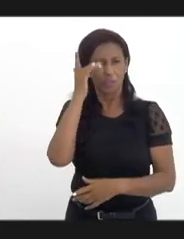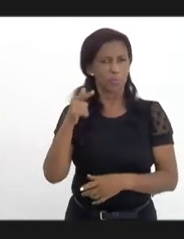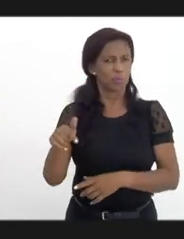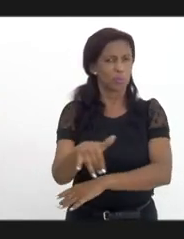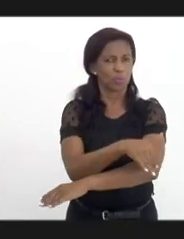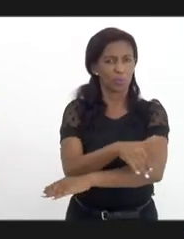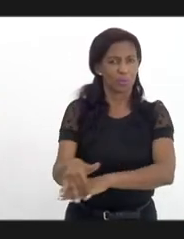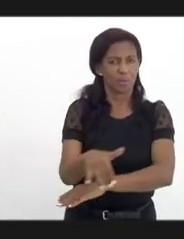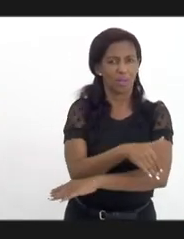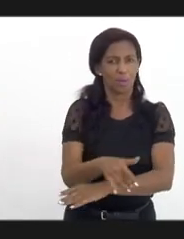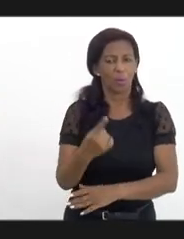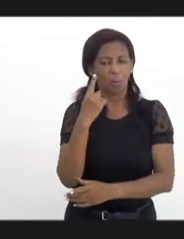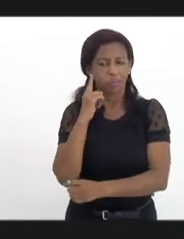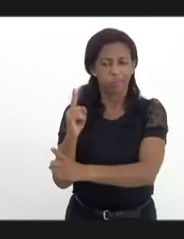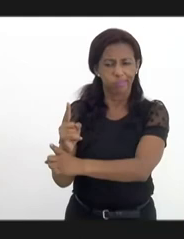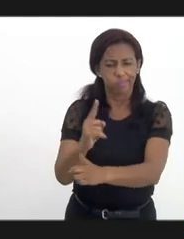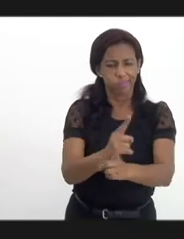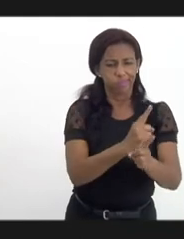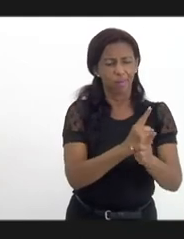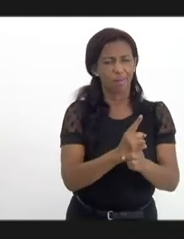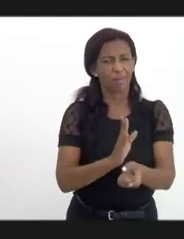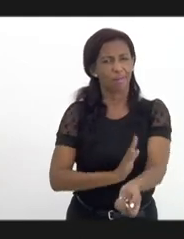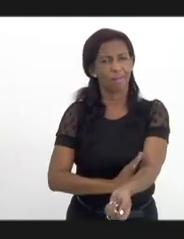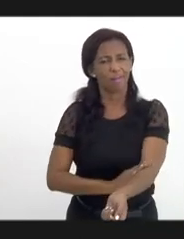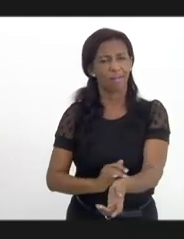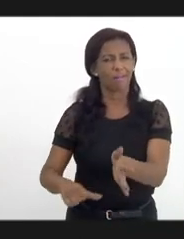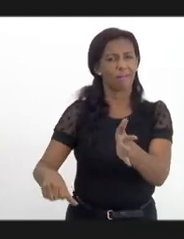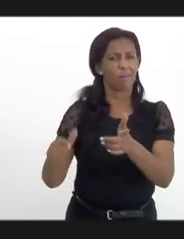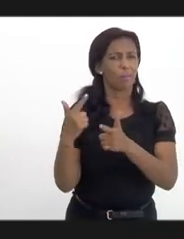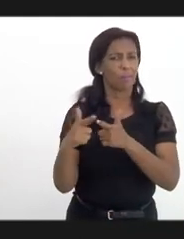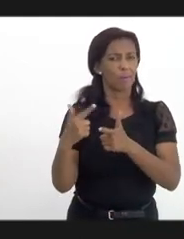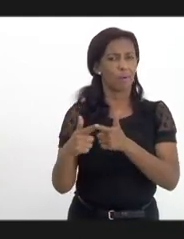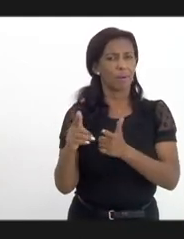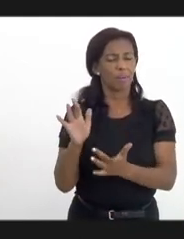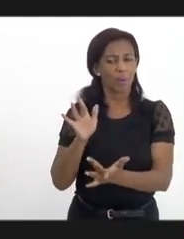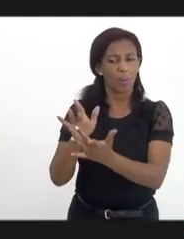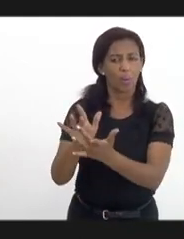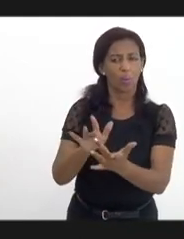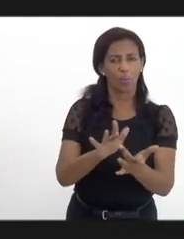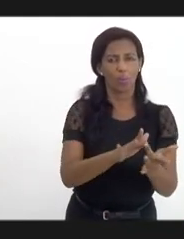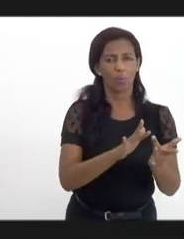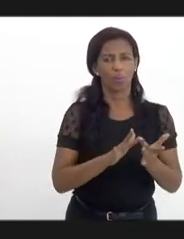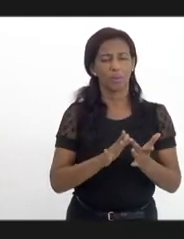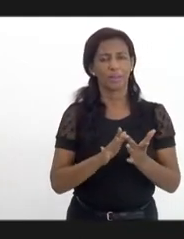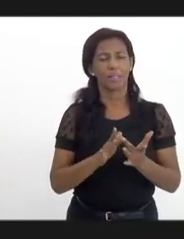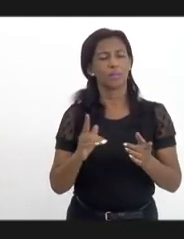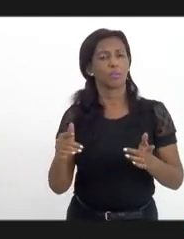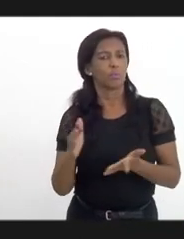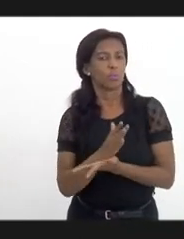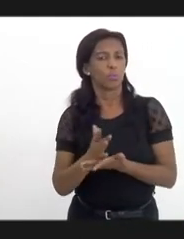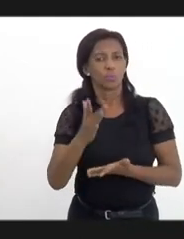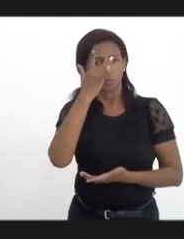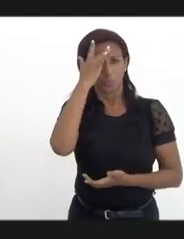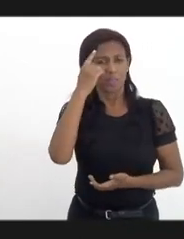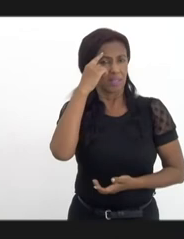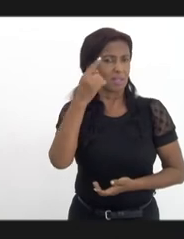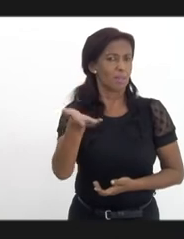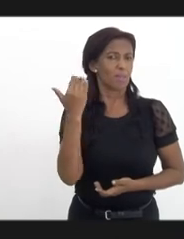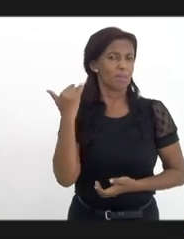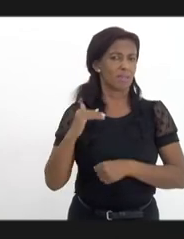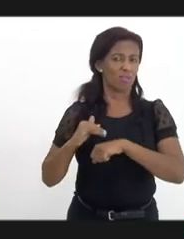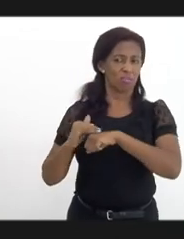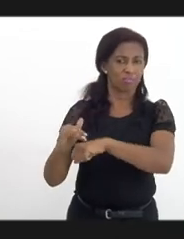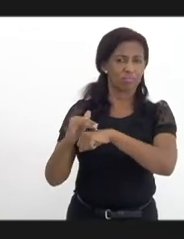rua, vamos encontrar muitos dependentes químicos que nós vamos ter que fazer contato com o consultório na rua. Estivemos semana passada conversando